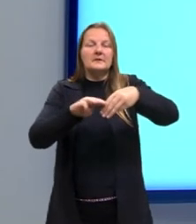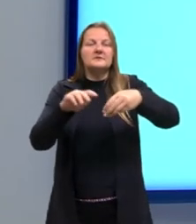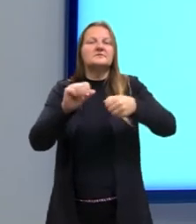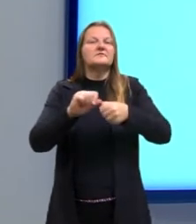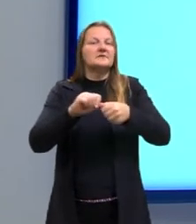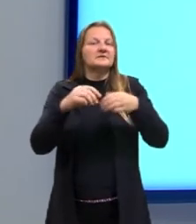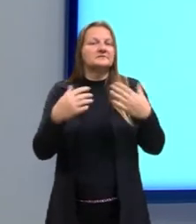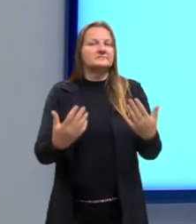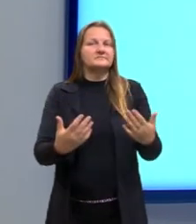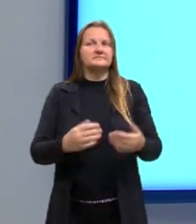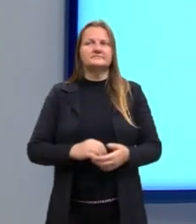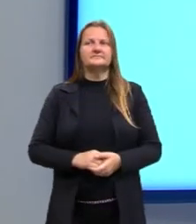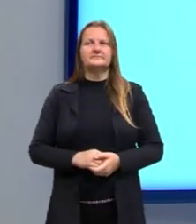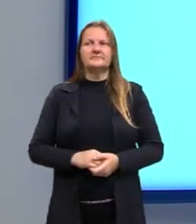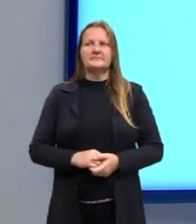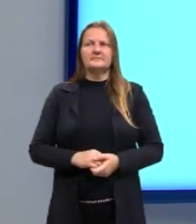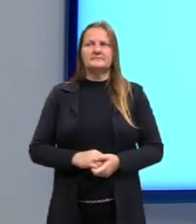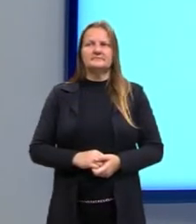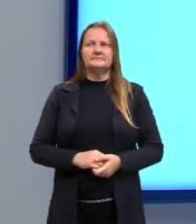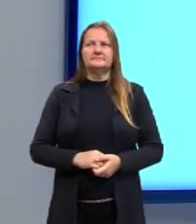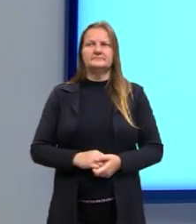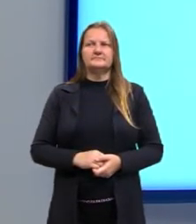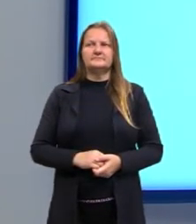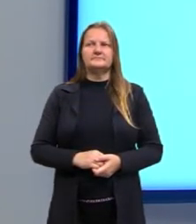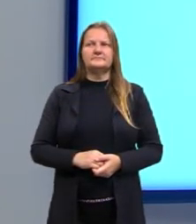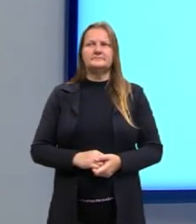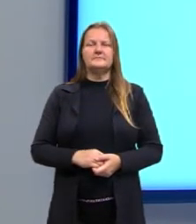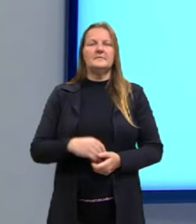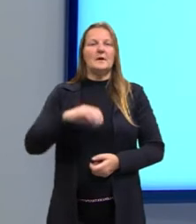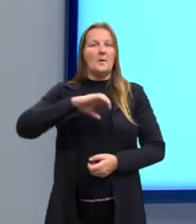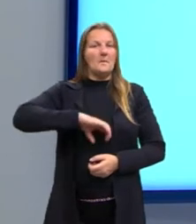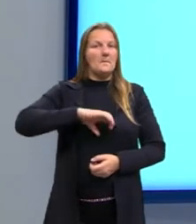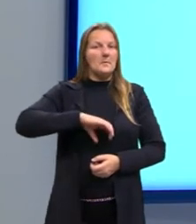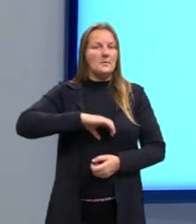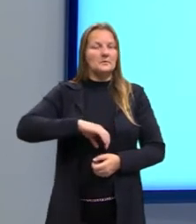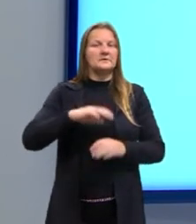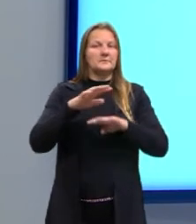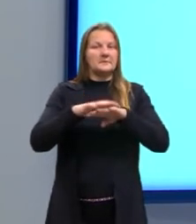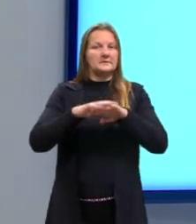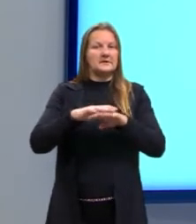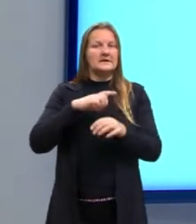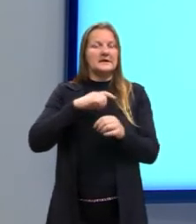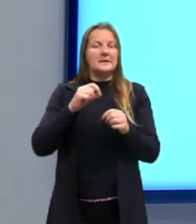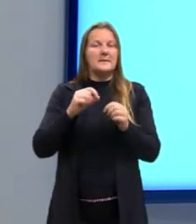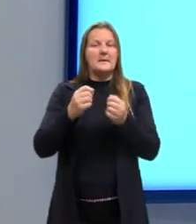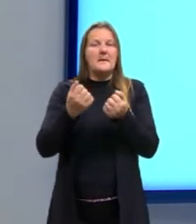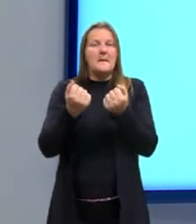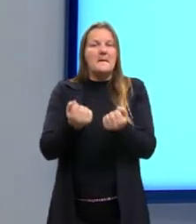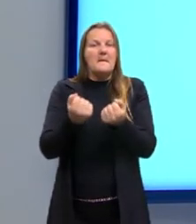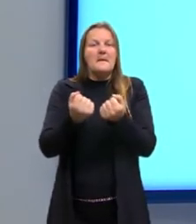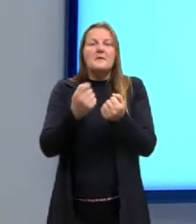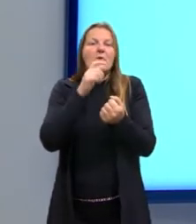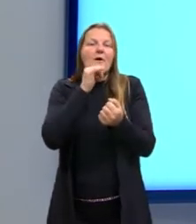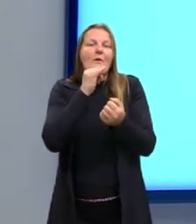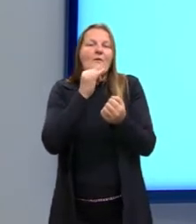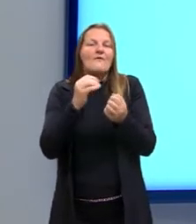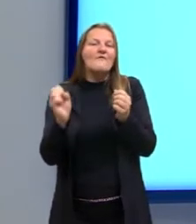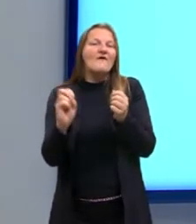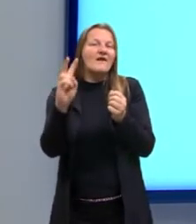calcular essa média? Bom, português e matemática tem peso maior, tem peso 3.